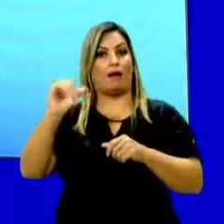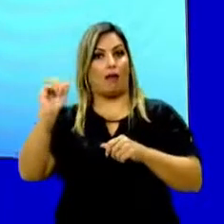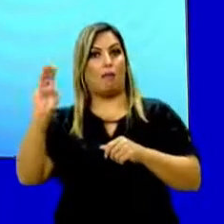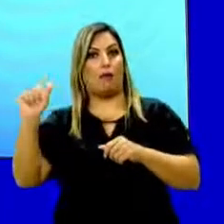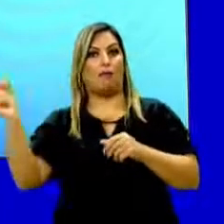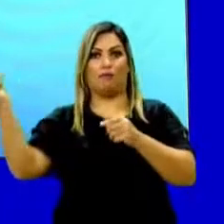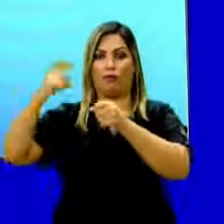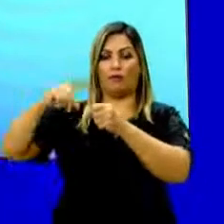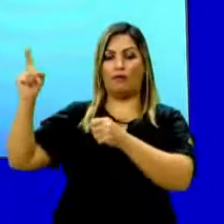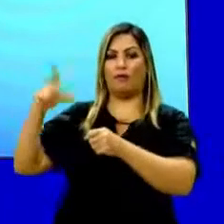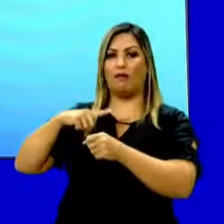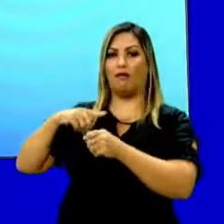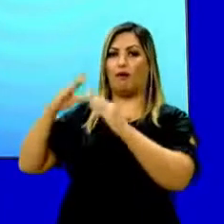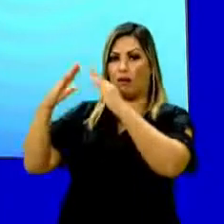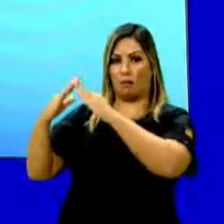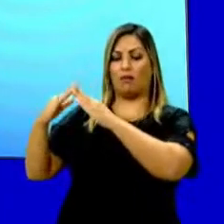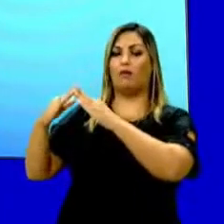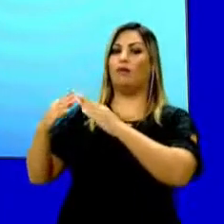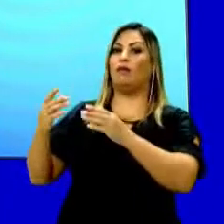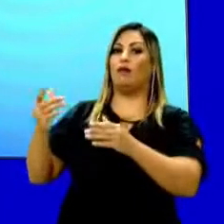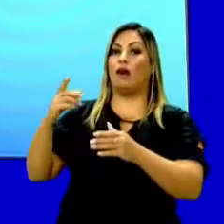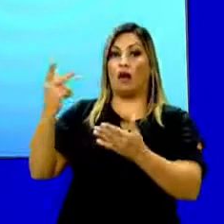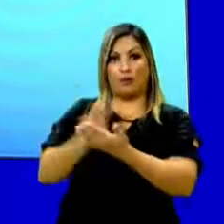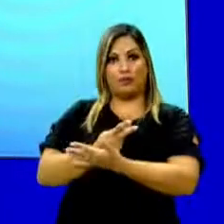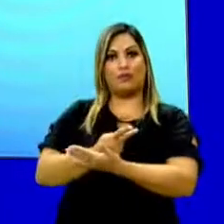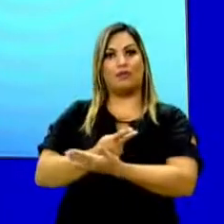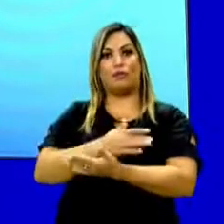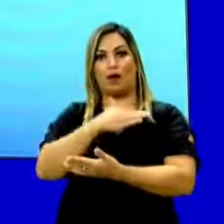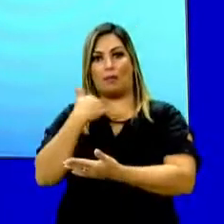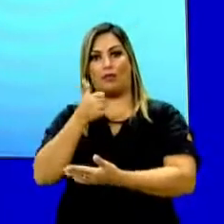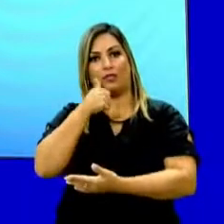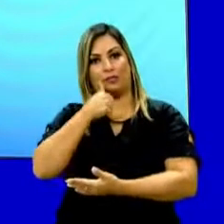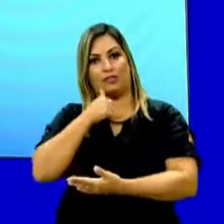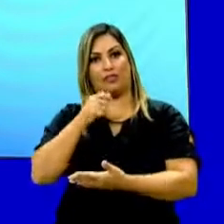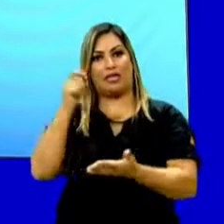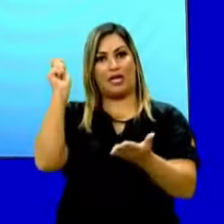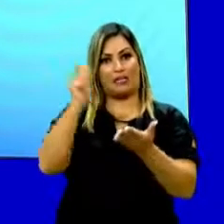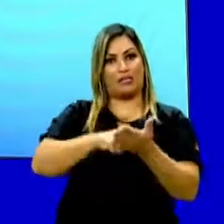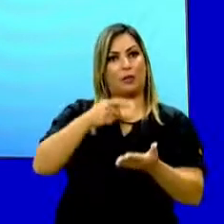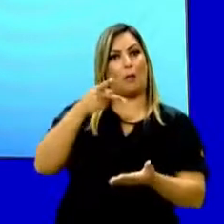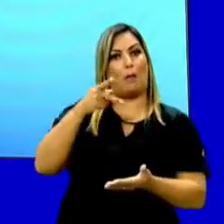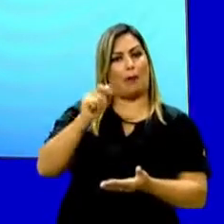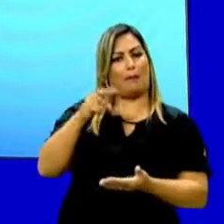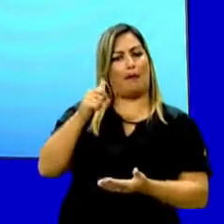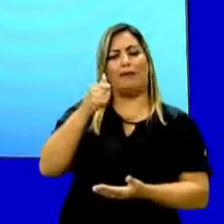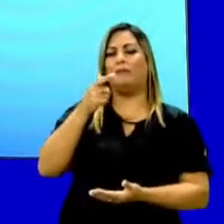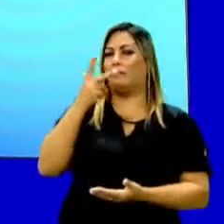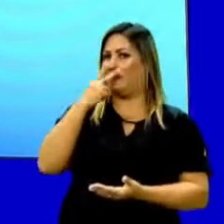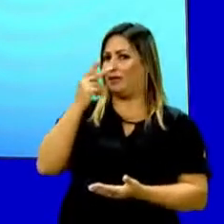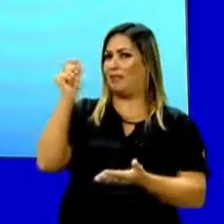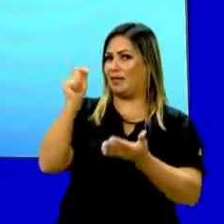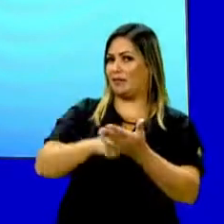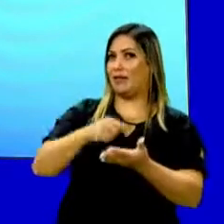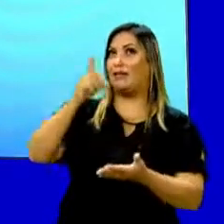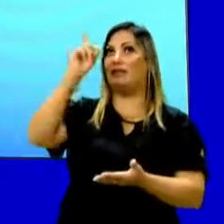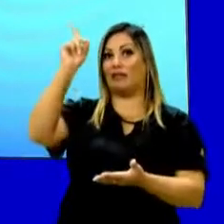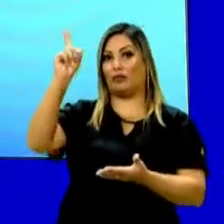onde aconteceu, então, o óbito da filha. E o bilhete assinado por papai. Ou seja, era Deus que o